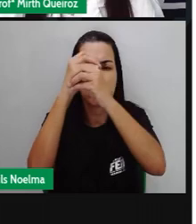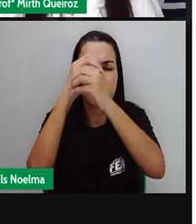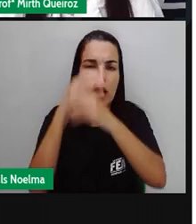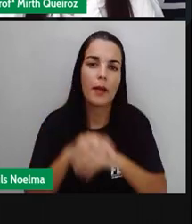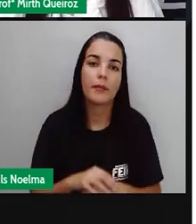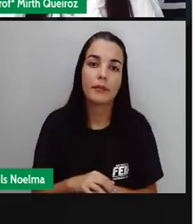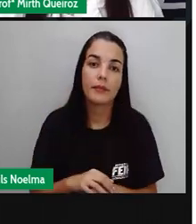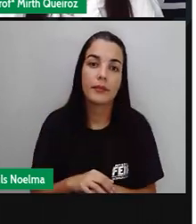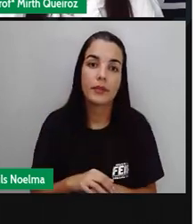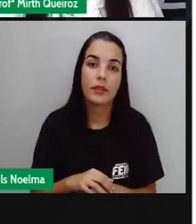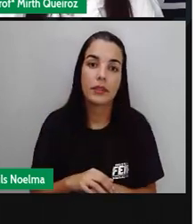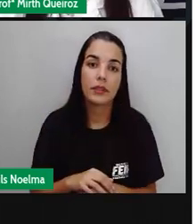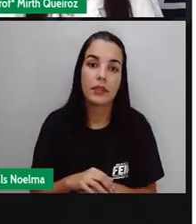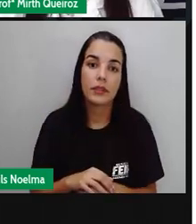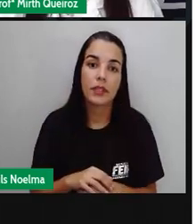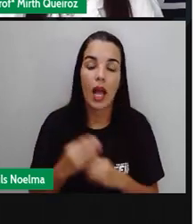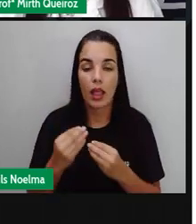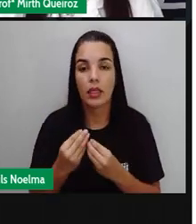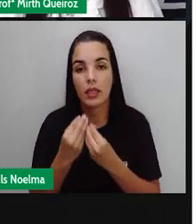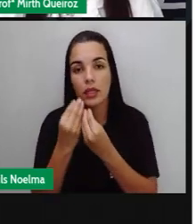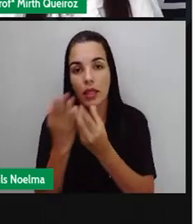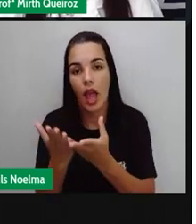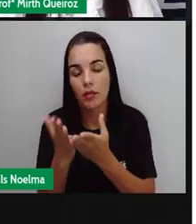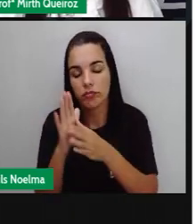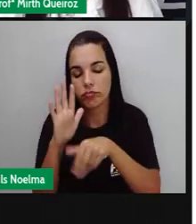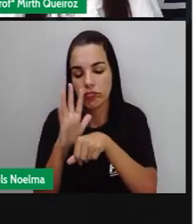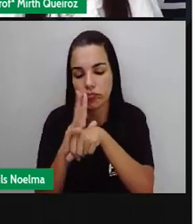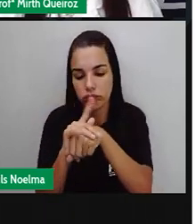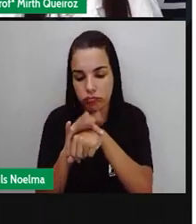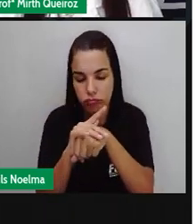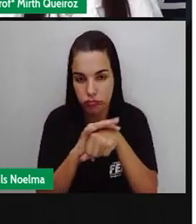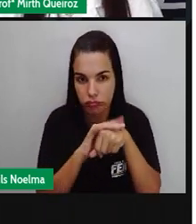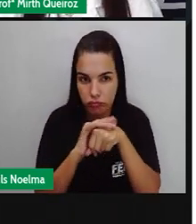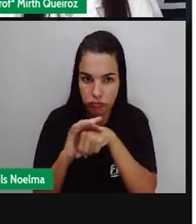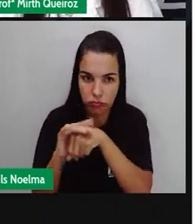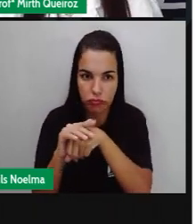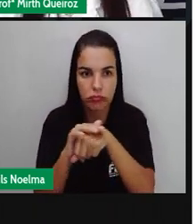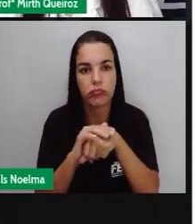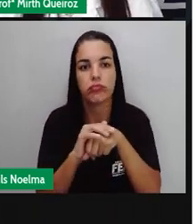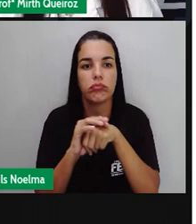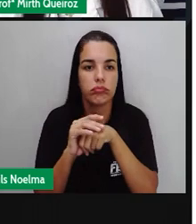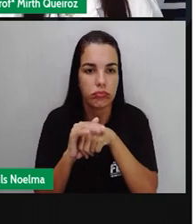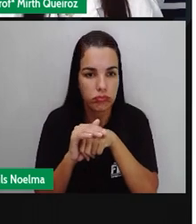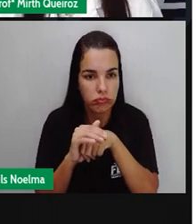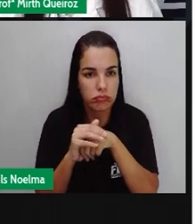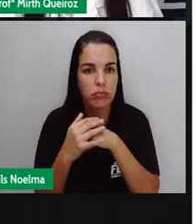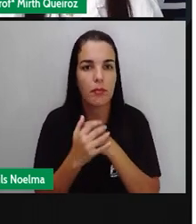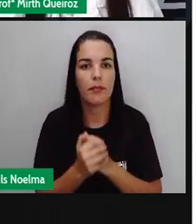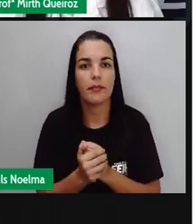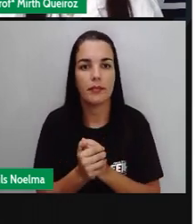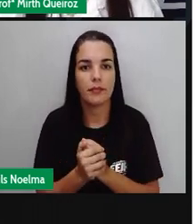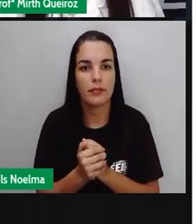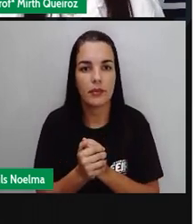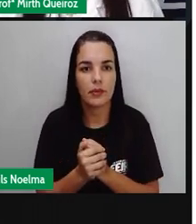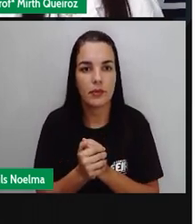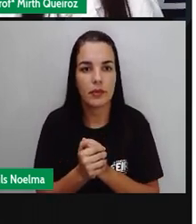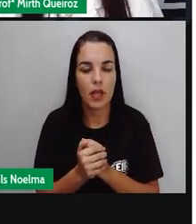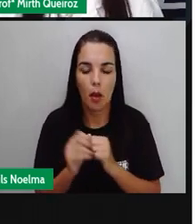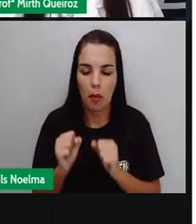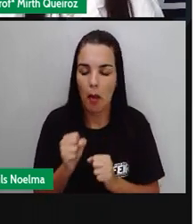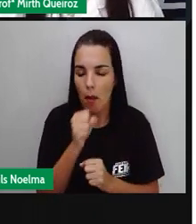Elas são causadoras de doenças, né? Podem ser responsáveis por inúmeras doenças. Quais são?